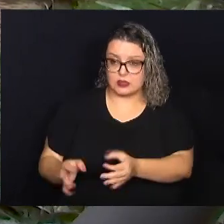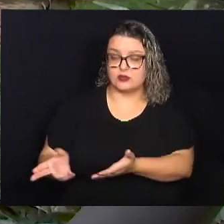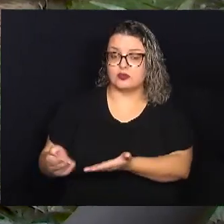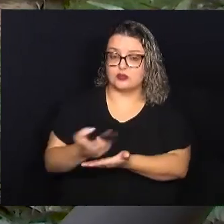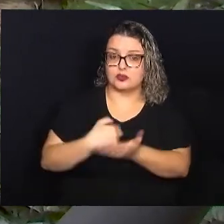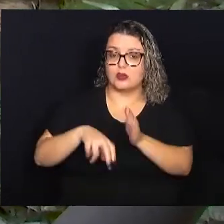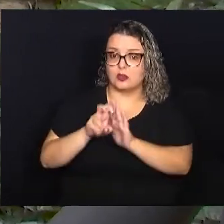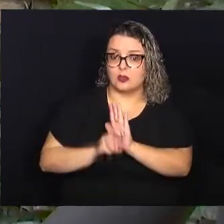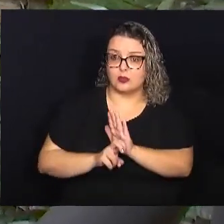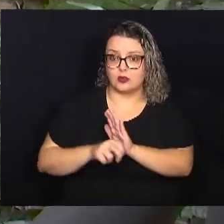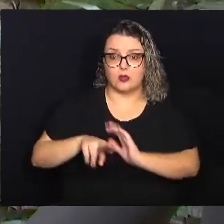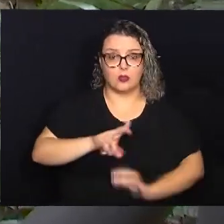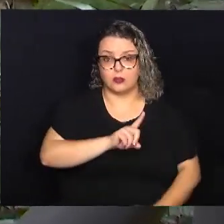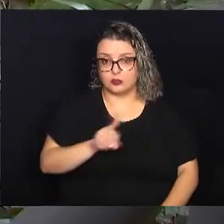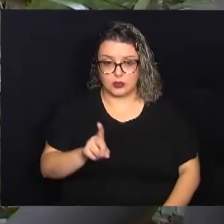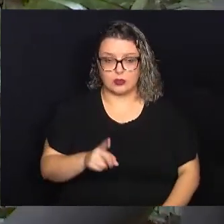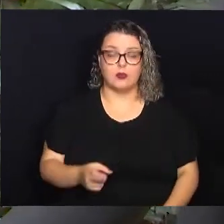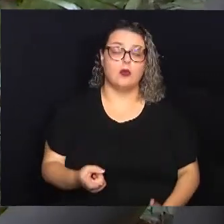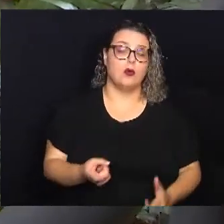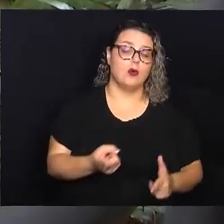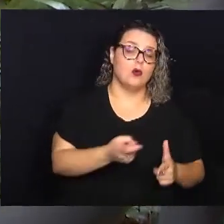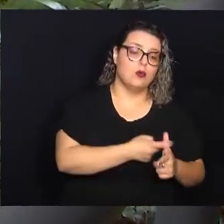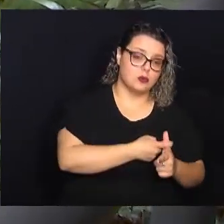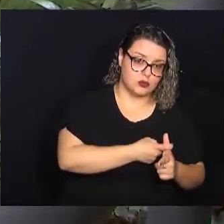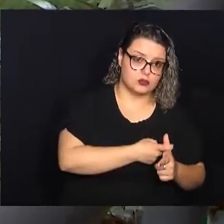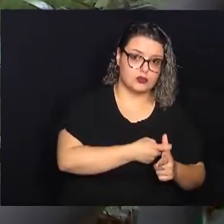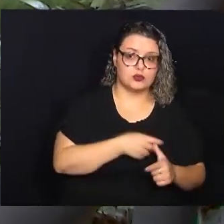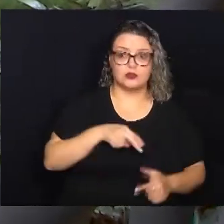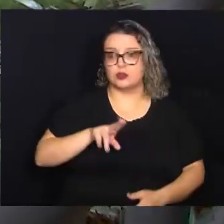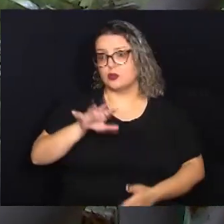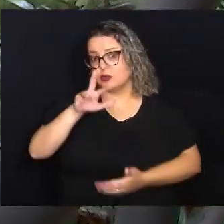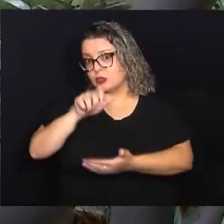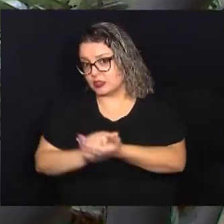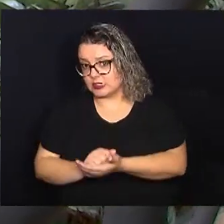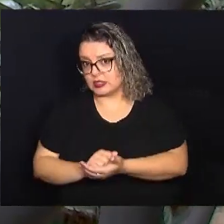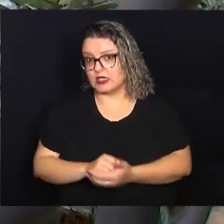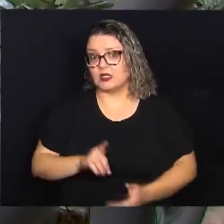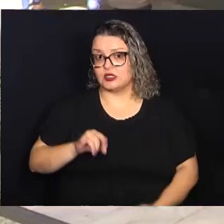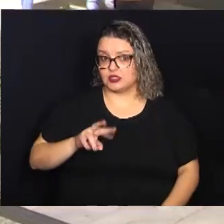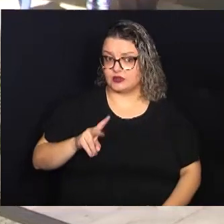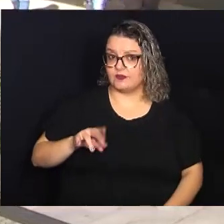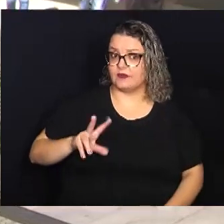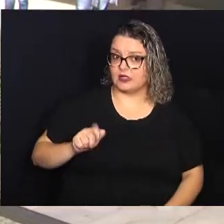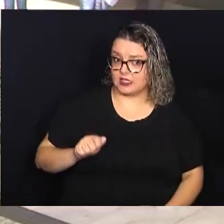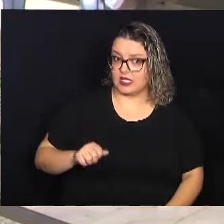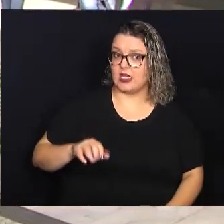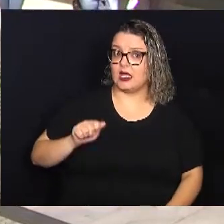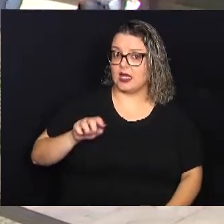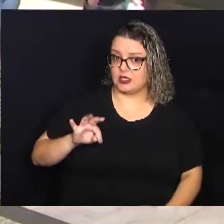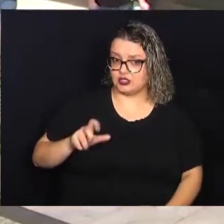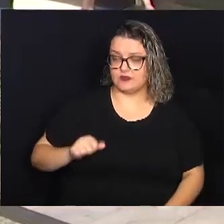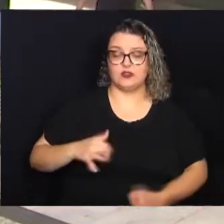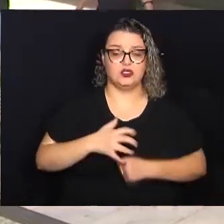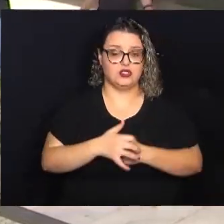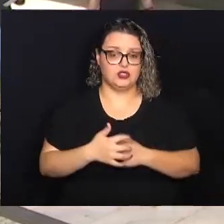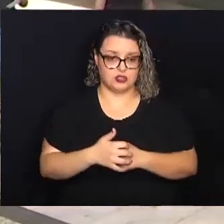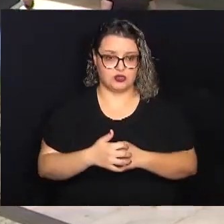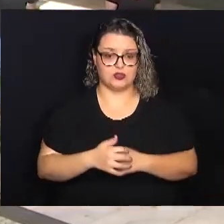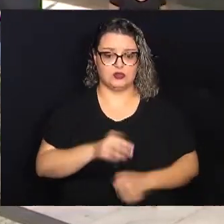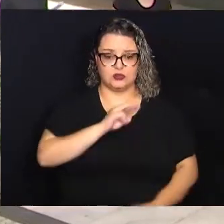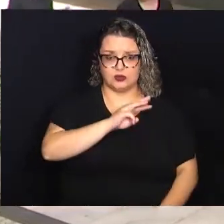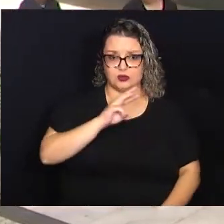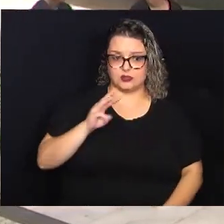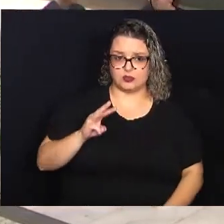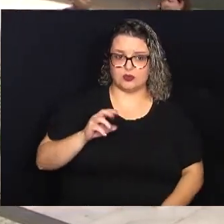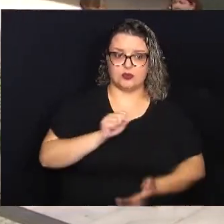tributários ou não tributários, vencidos e não pagos, inscritos ou não na dívida ativa do município e modelo digital, por meio